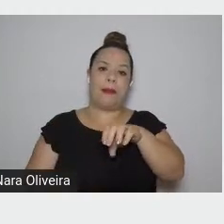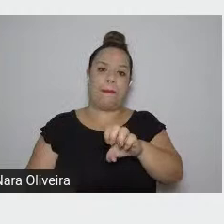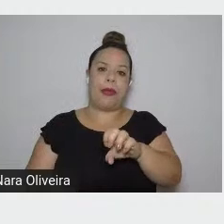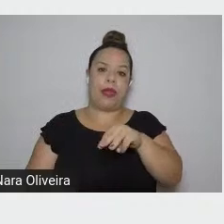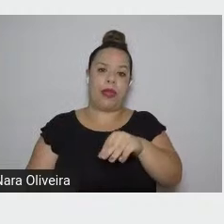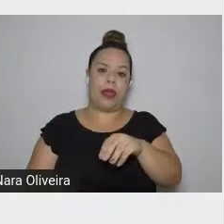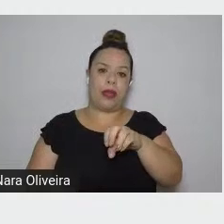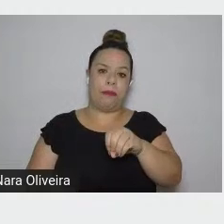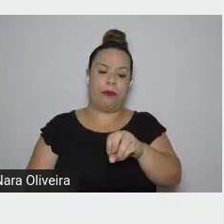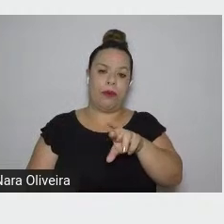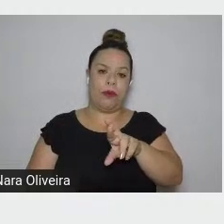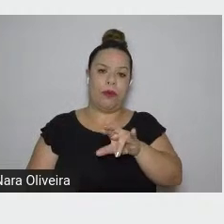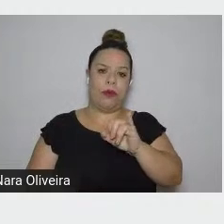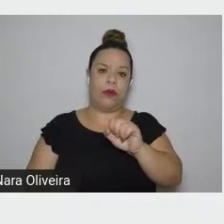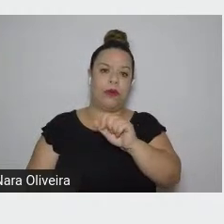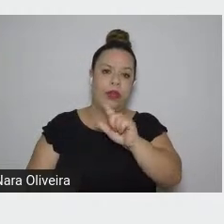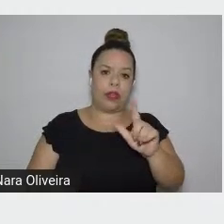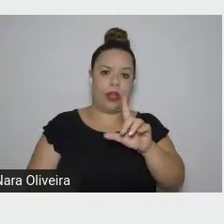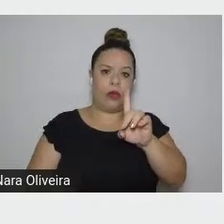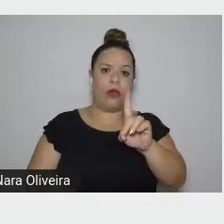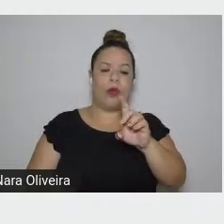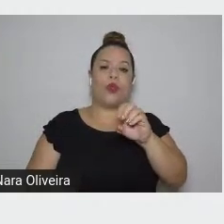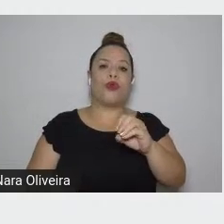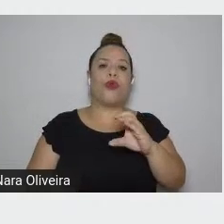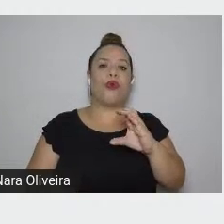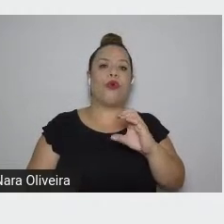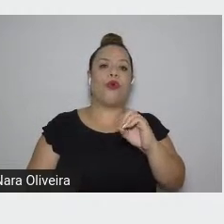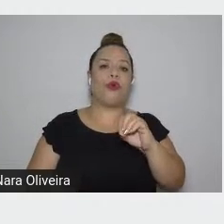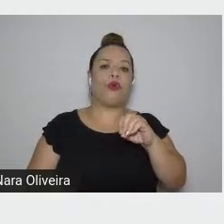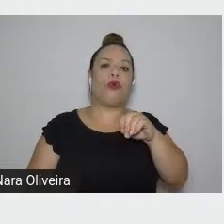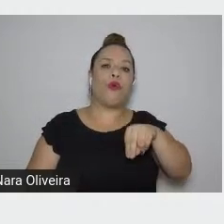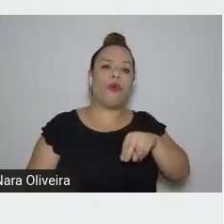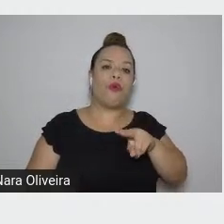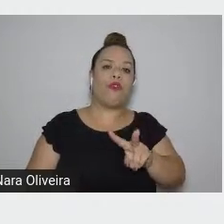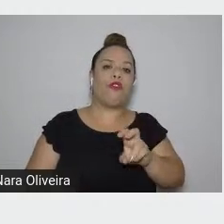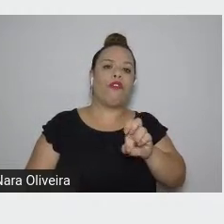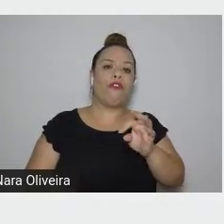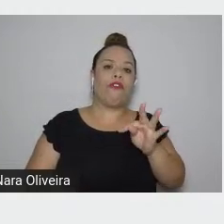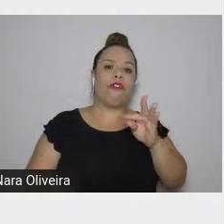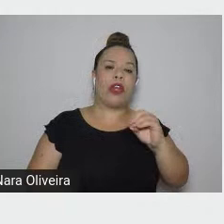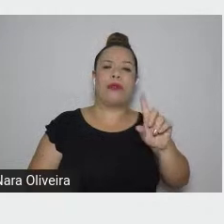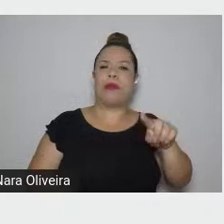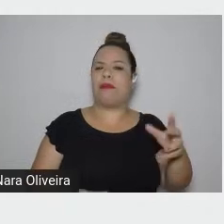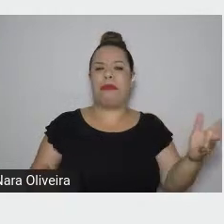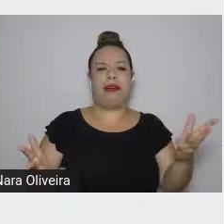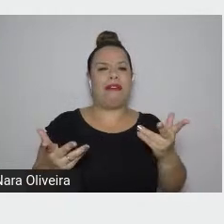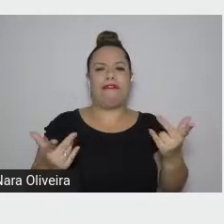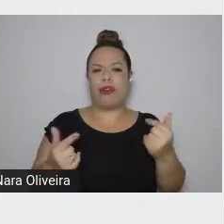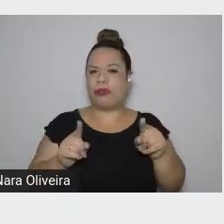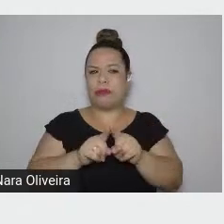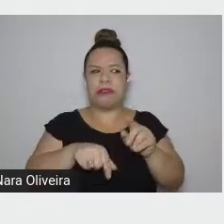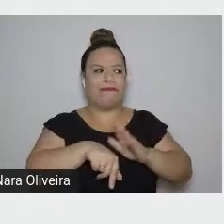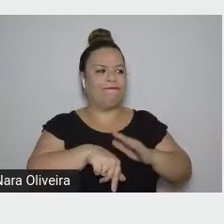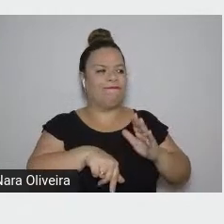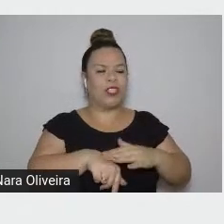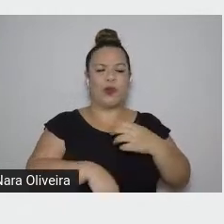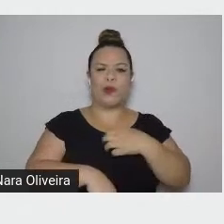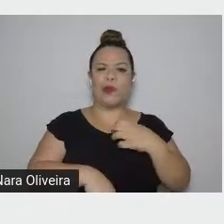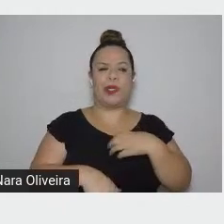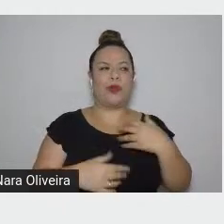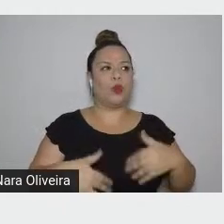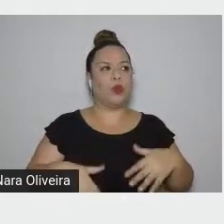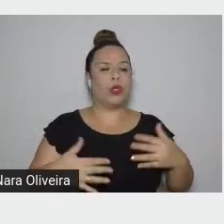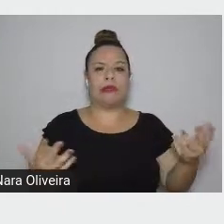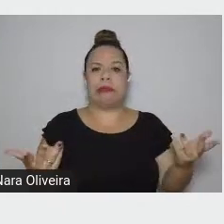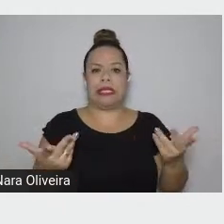literário grandioso, grandiosamente realizado, à medida da construção